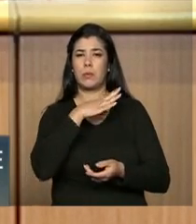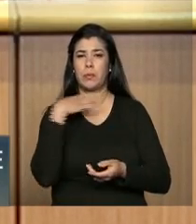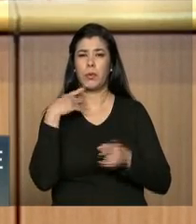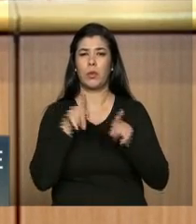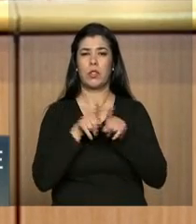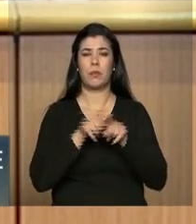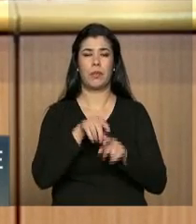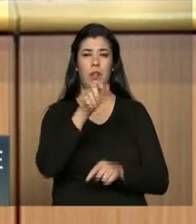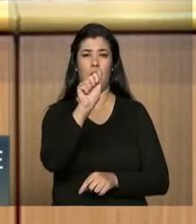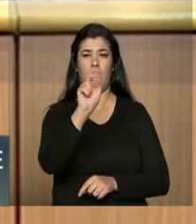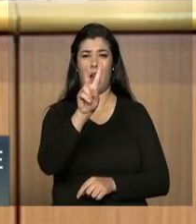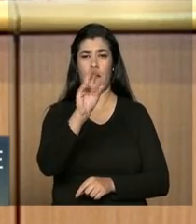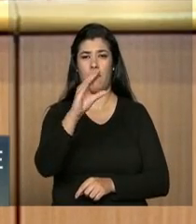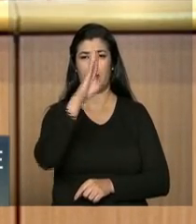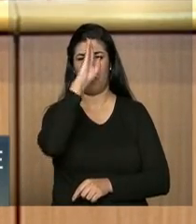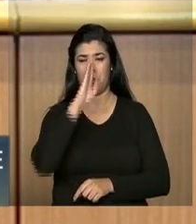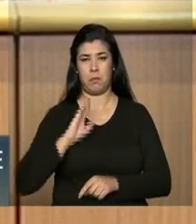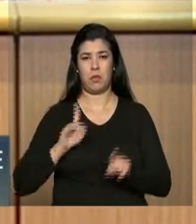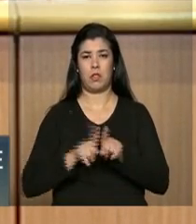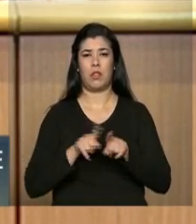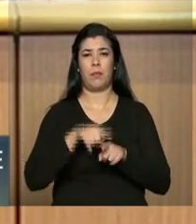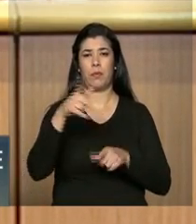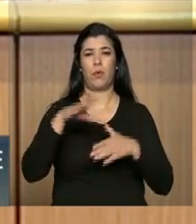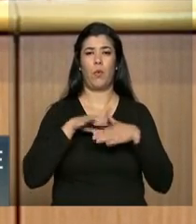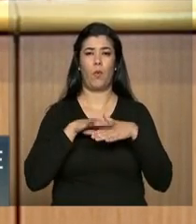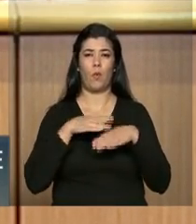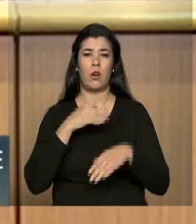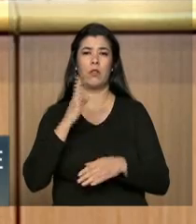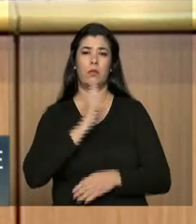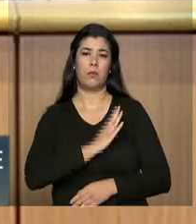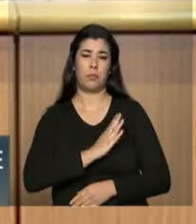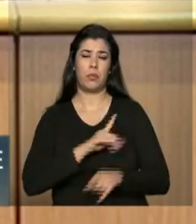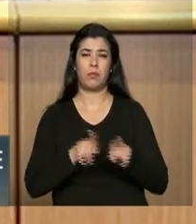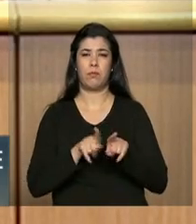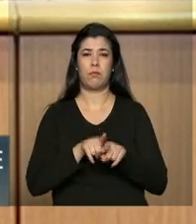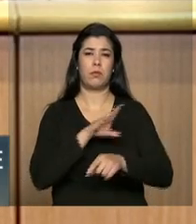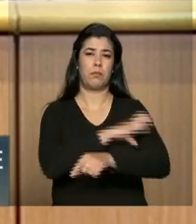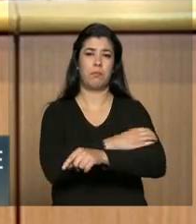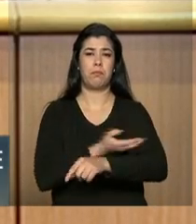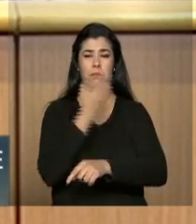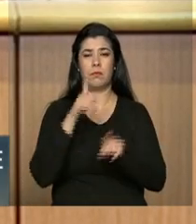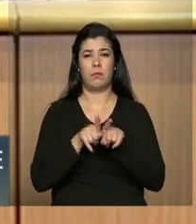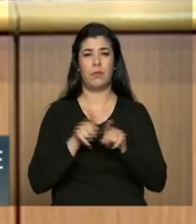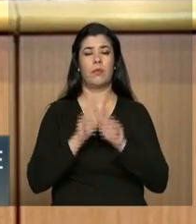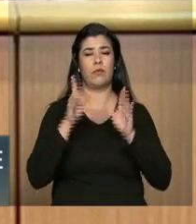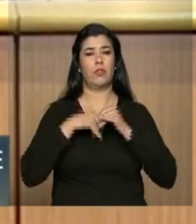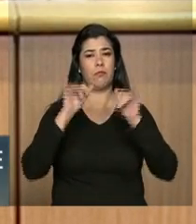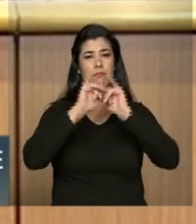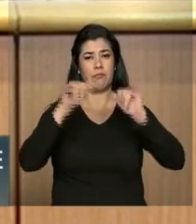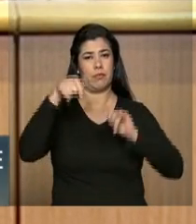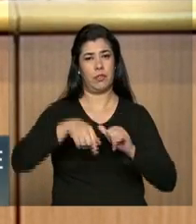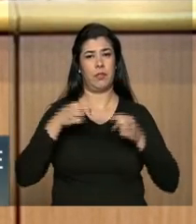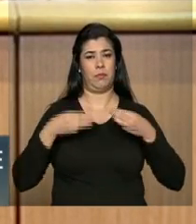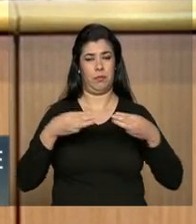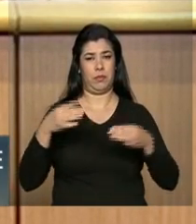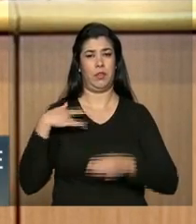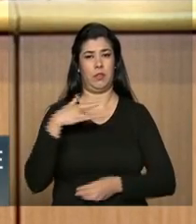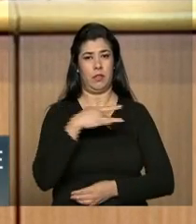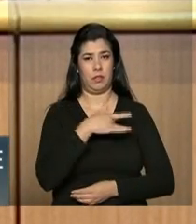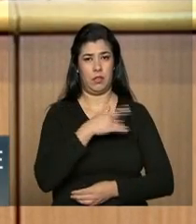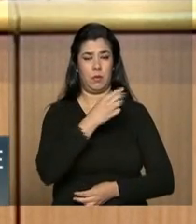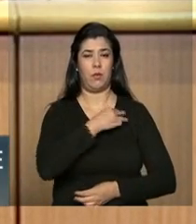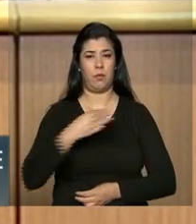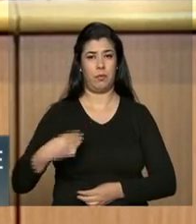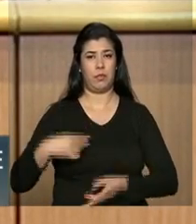acidente vascular cerebral e infarto. Portanto, o Ministro da Saúde, Arthur Quioro, divulga daqui a pouco, aqui no Ministério da Saúde, os